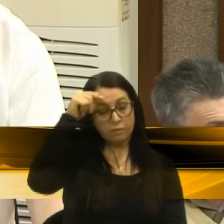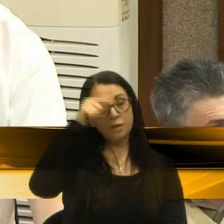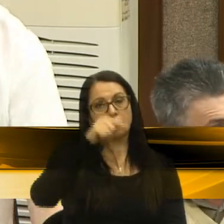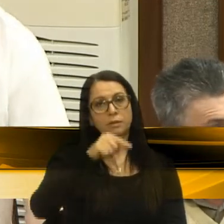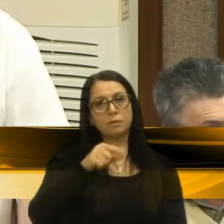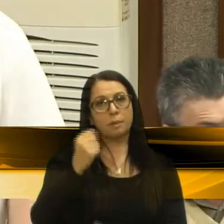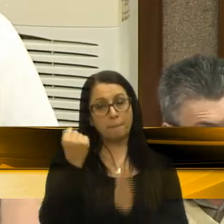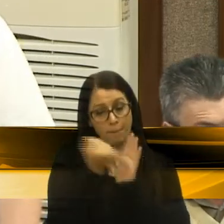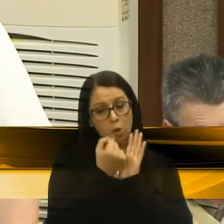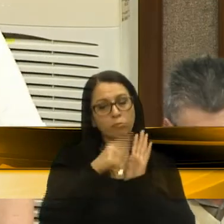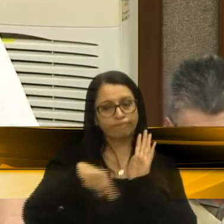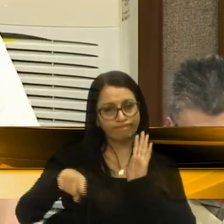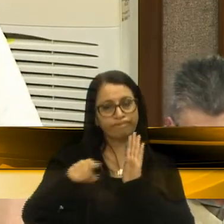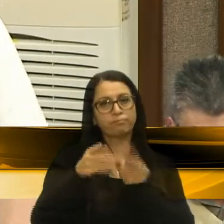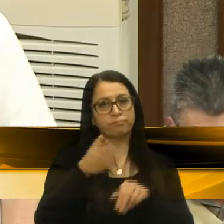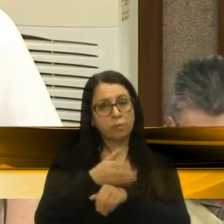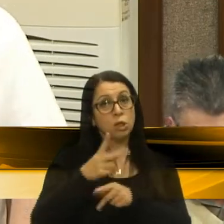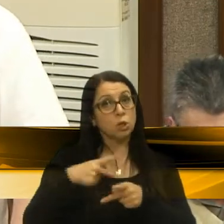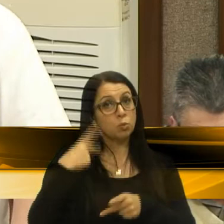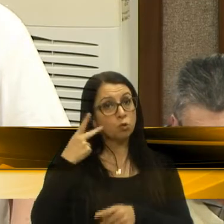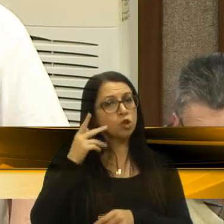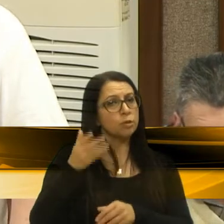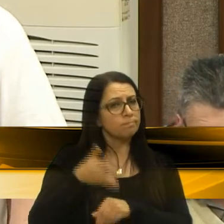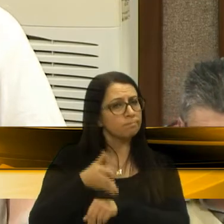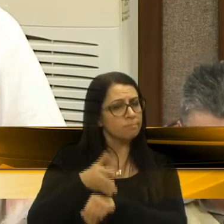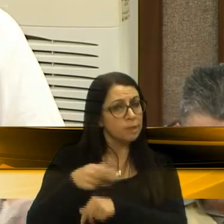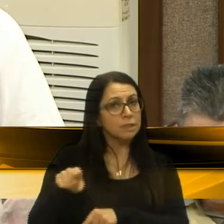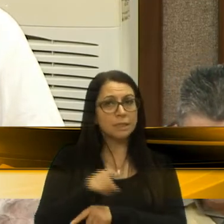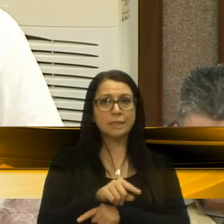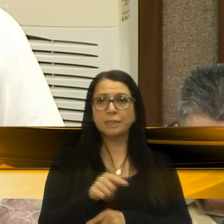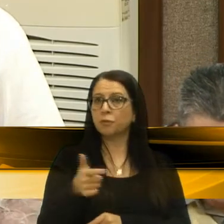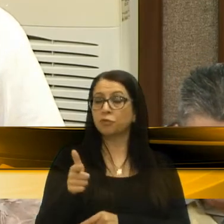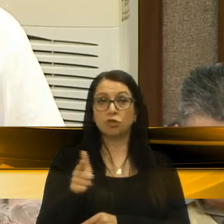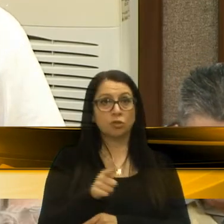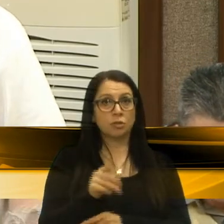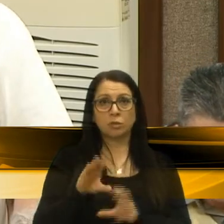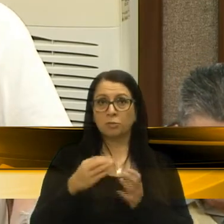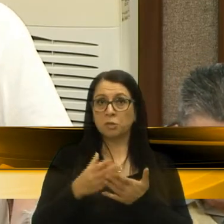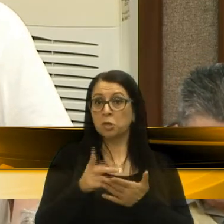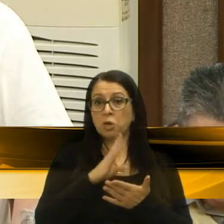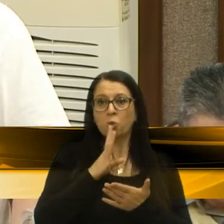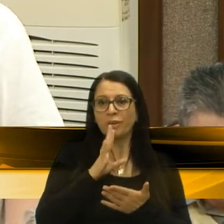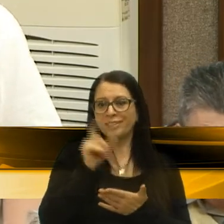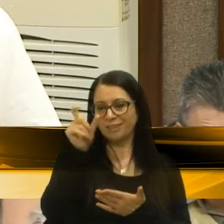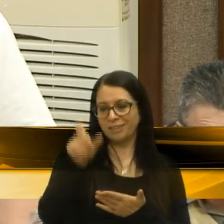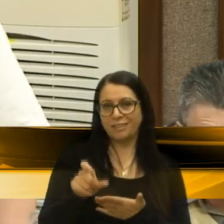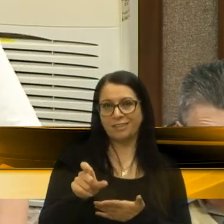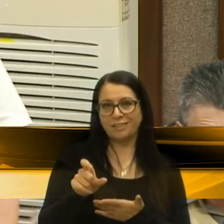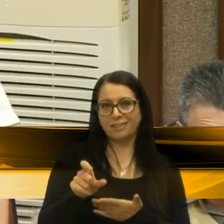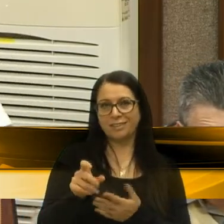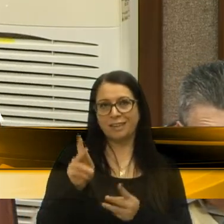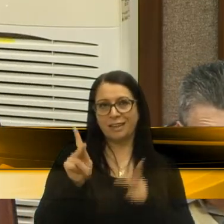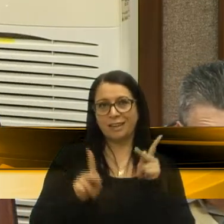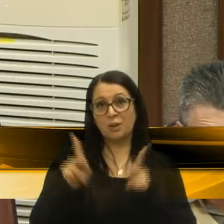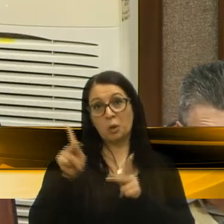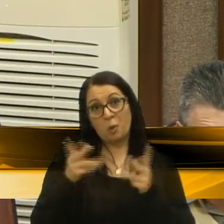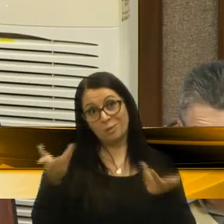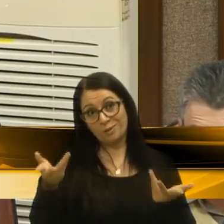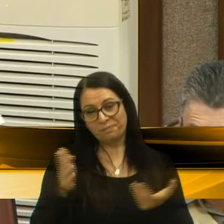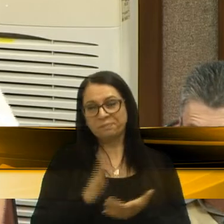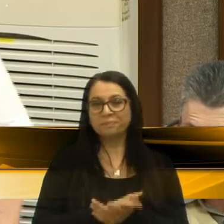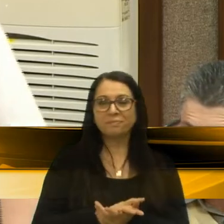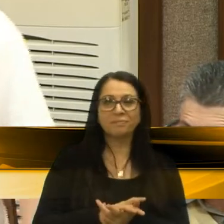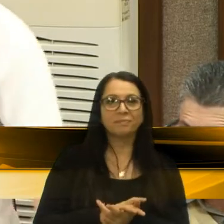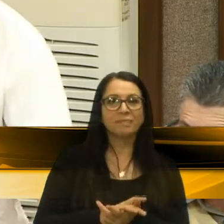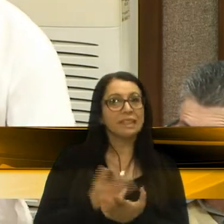tinha uma participação política muito grande, não tinha quem na comunidade não conhecesse o Adelar e sua Kombi, né? Porque,